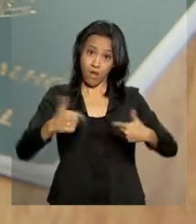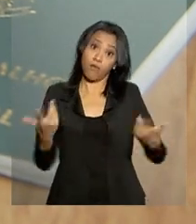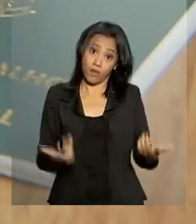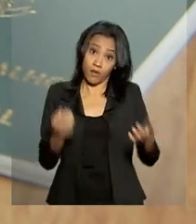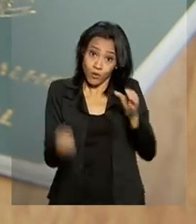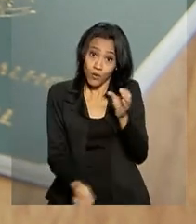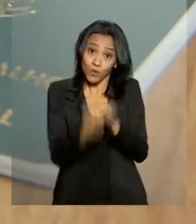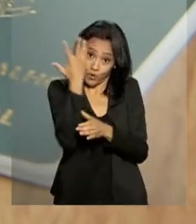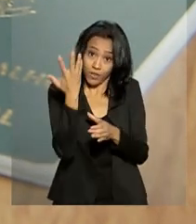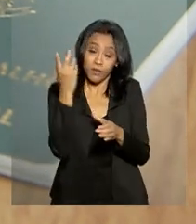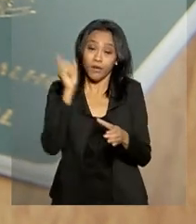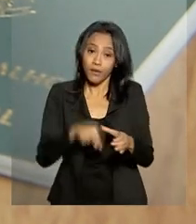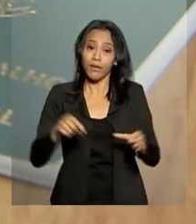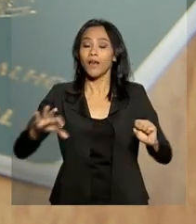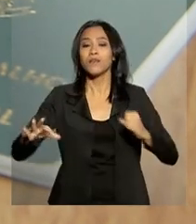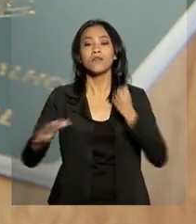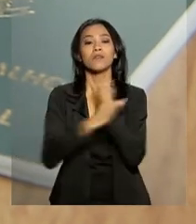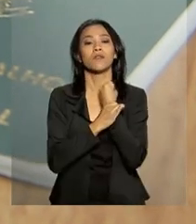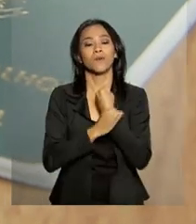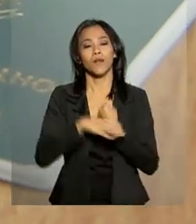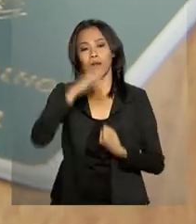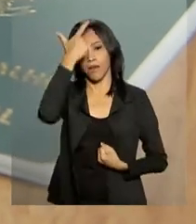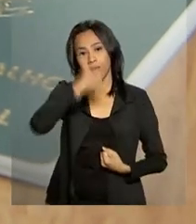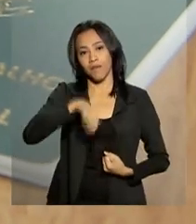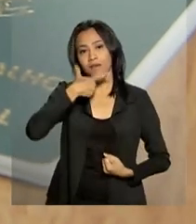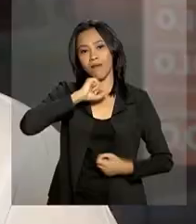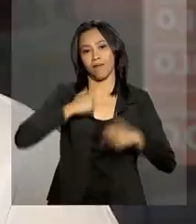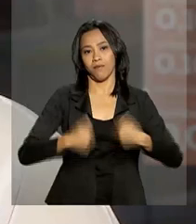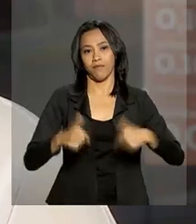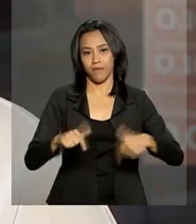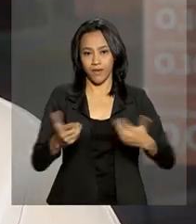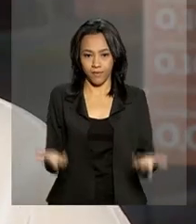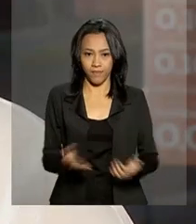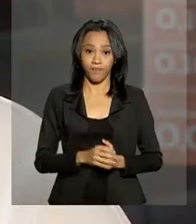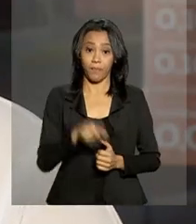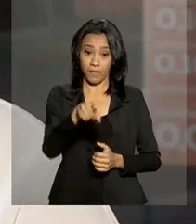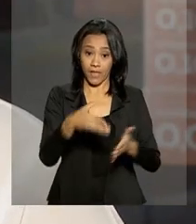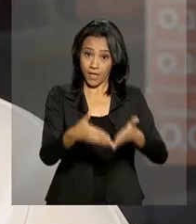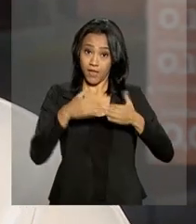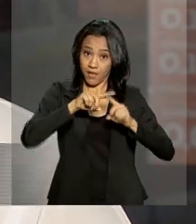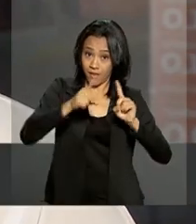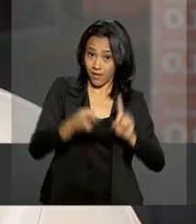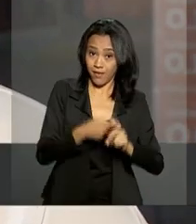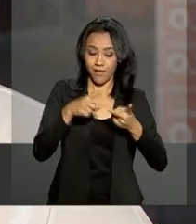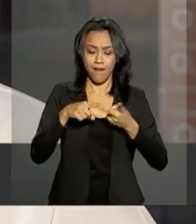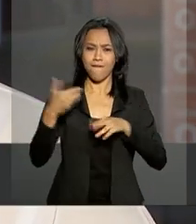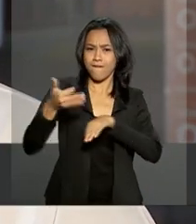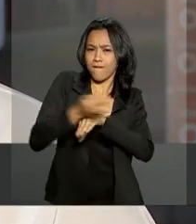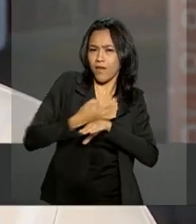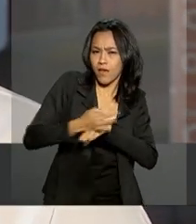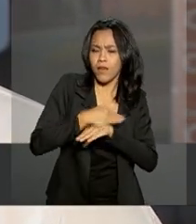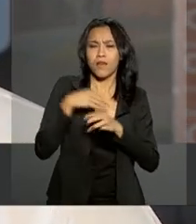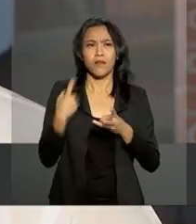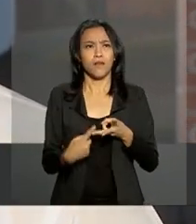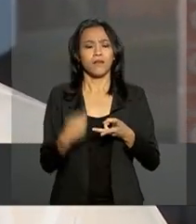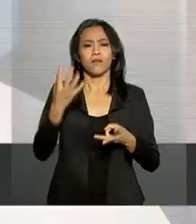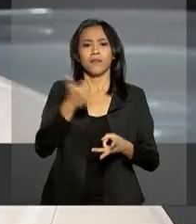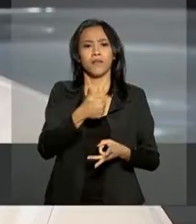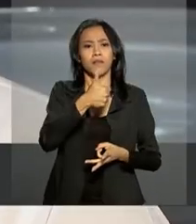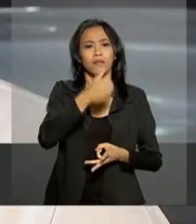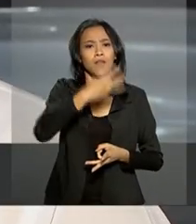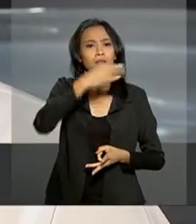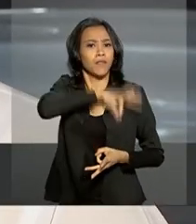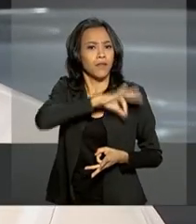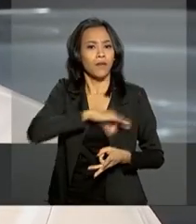existir e garantiram segurança aos trabalhadores. Licença paternidade, férias, décimo terceiro,